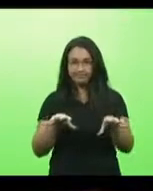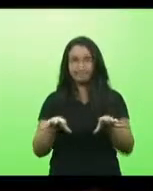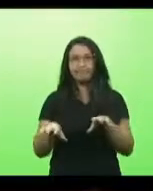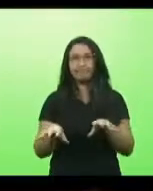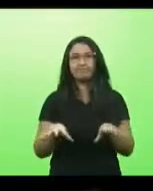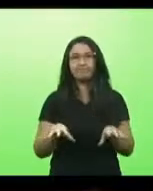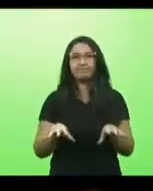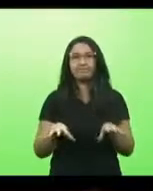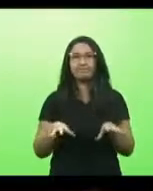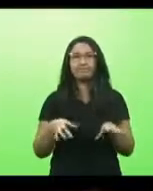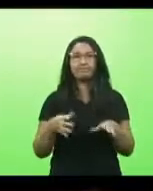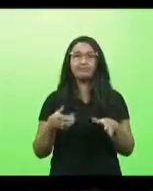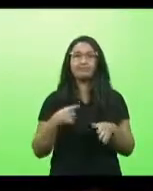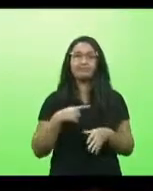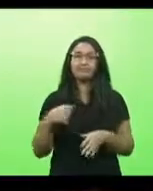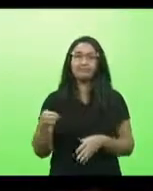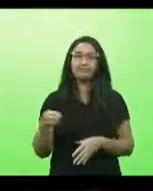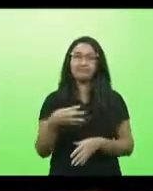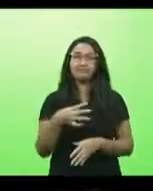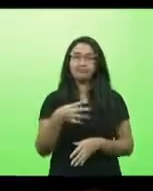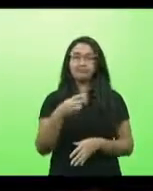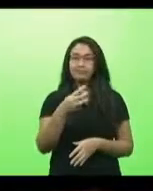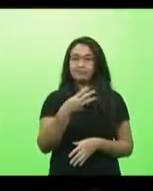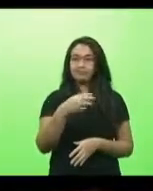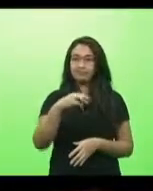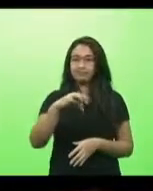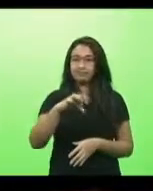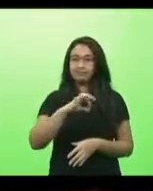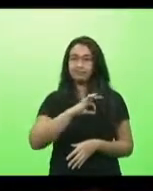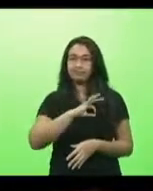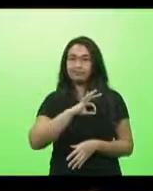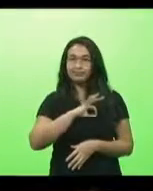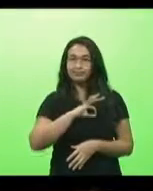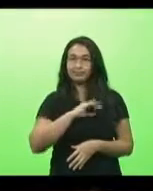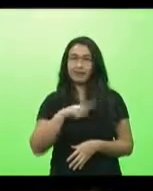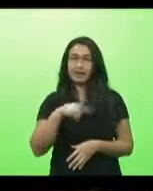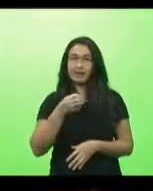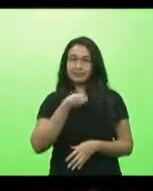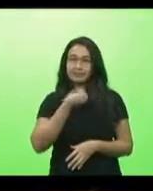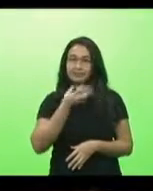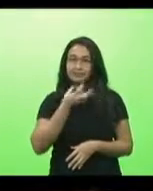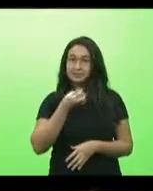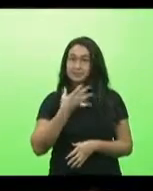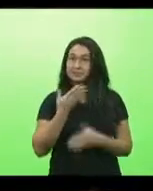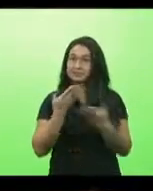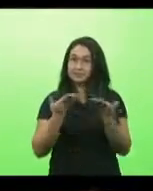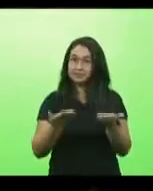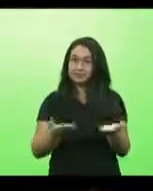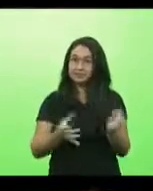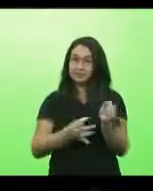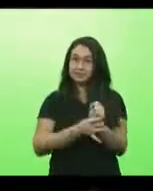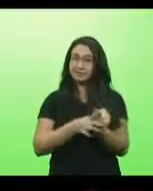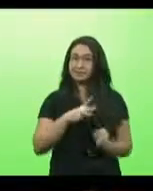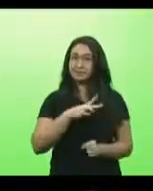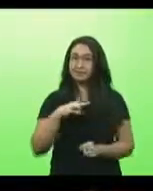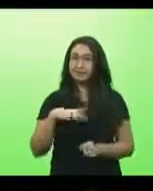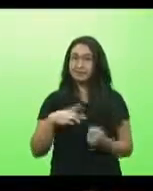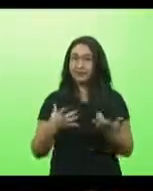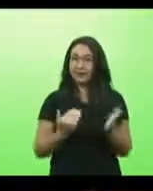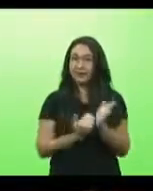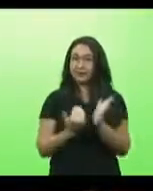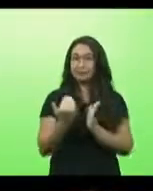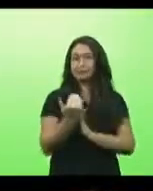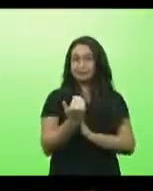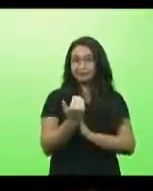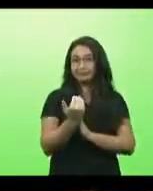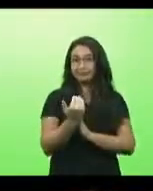então 39 policiais militares é muito bom para a segurança pública a gente quer mais né nós temos